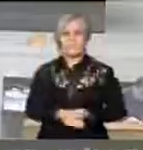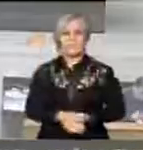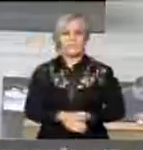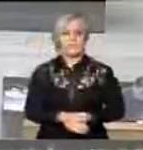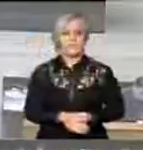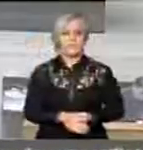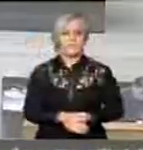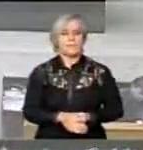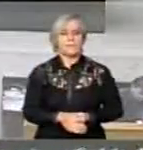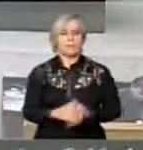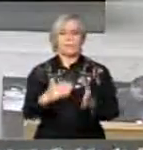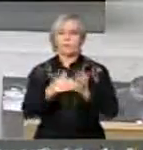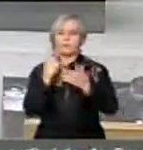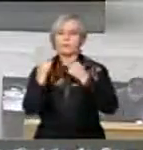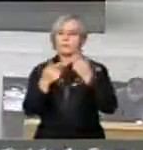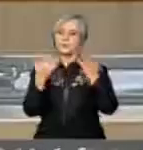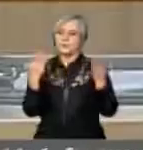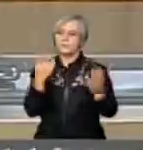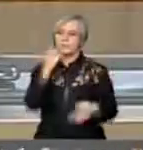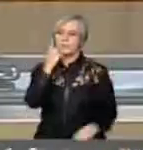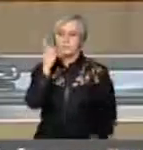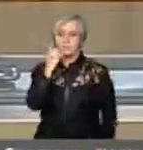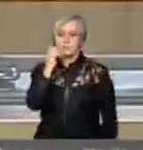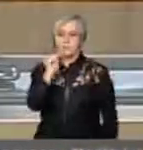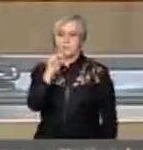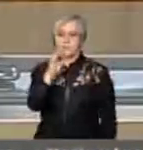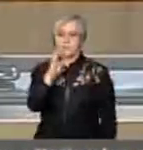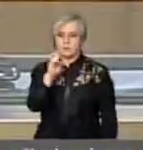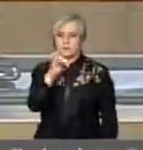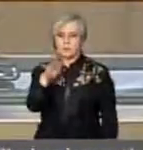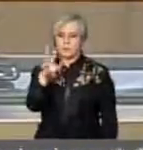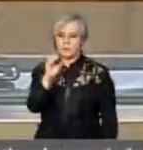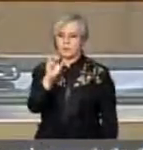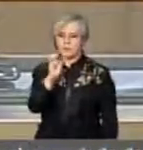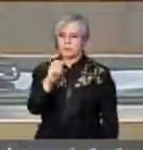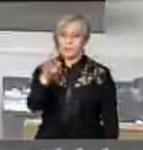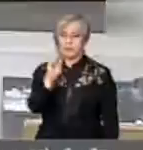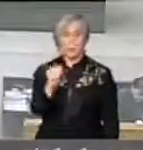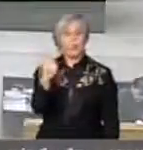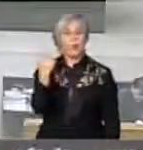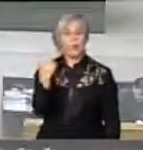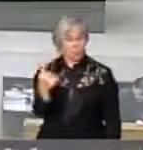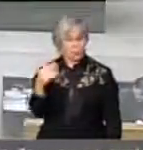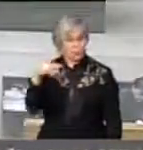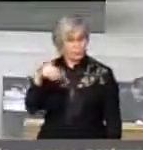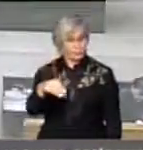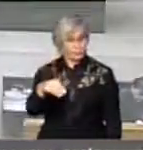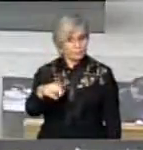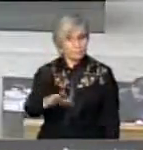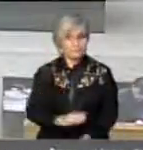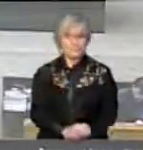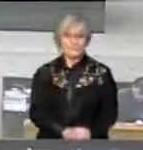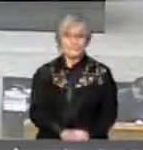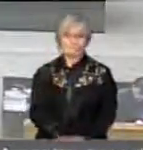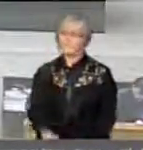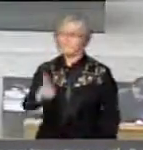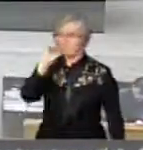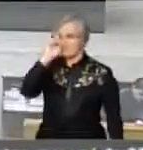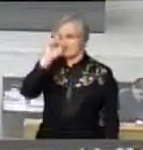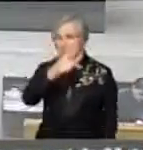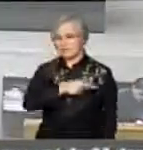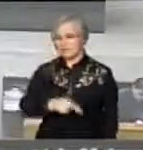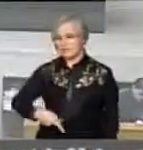Agradeço, deputado. Último orador inscrito, deputado Alberto Fraga. Um minuto. Senhor presidente, só para